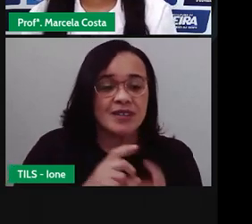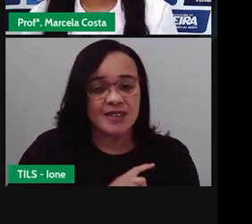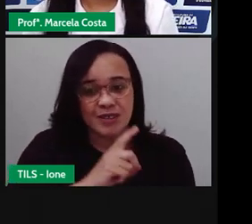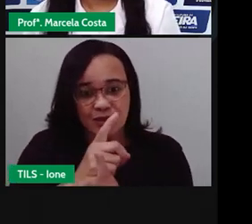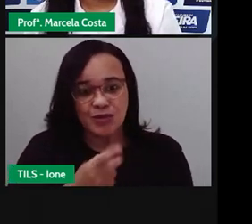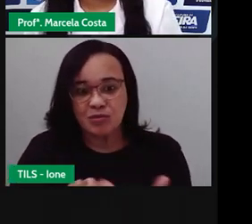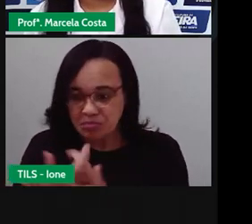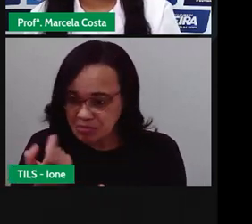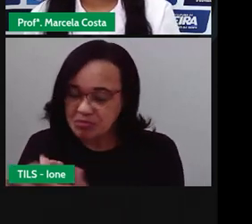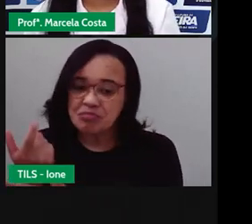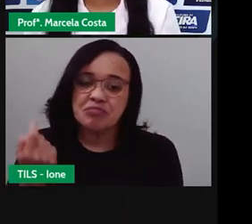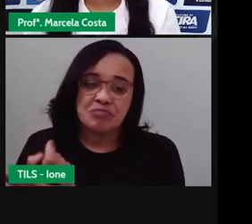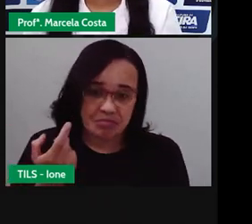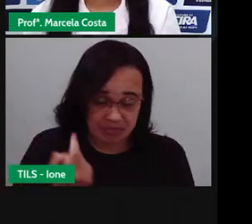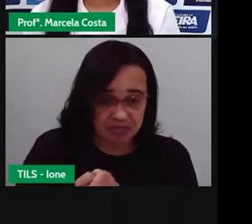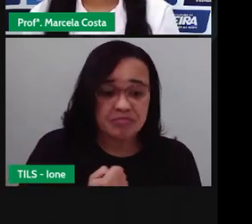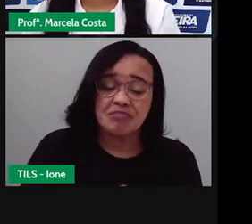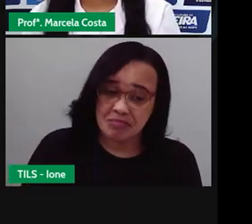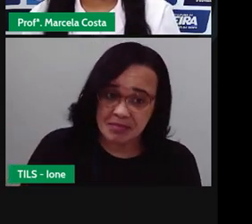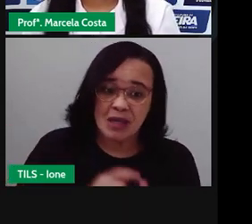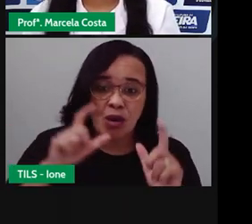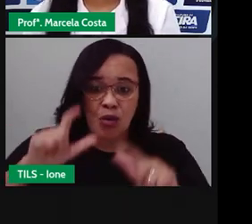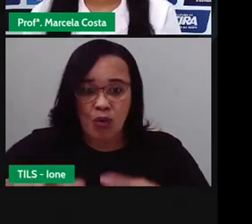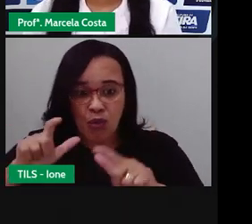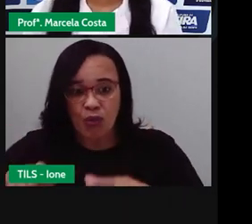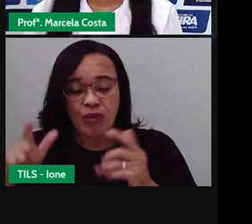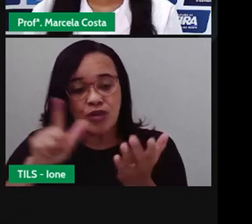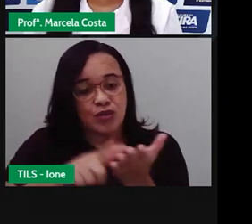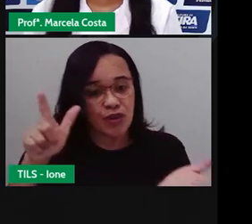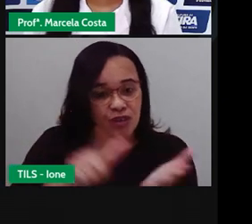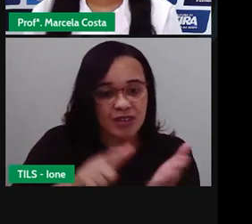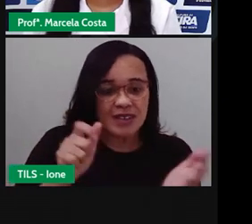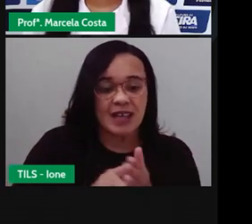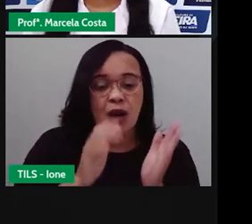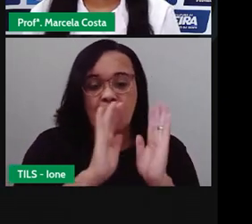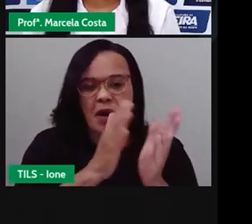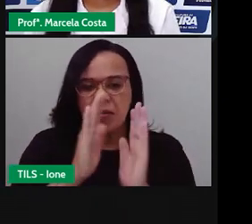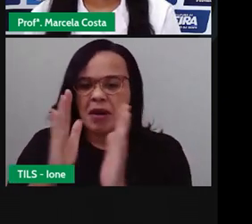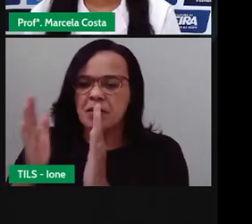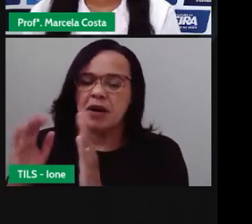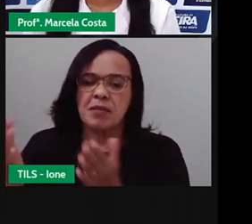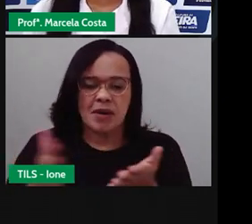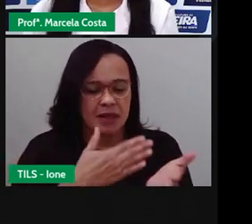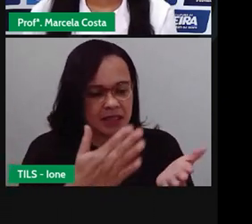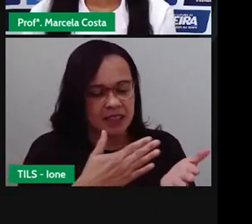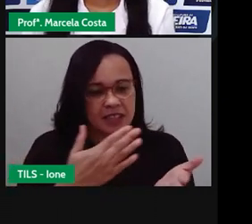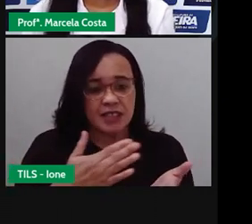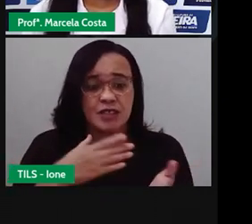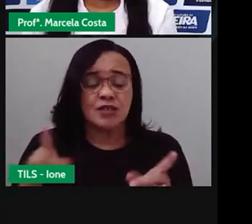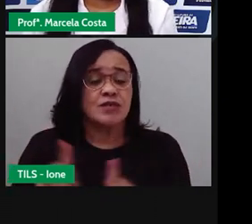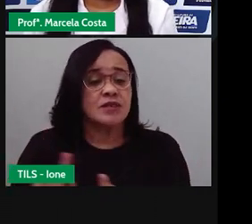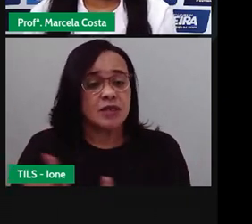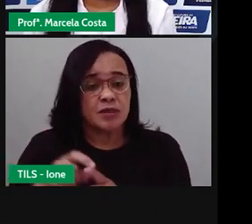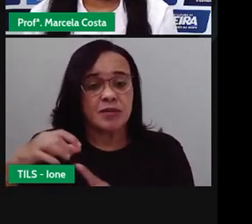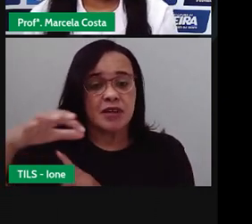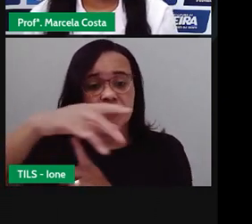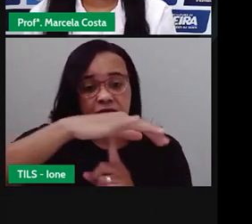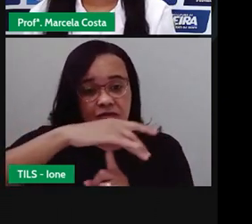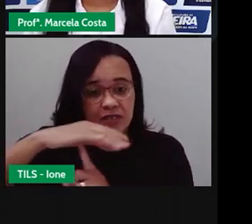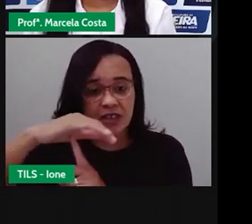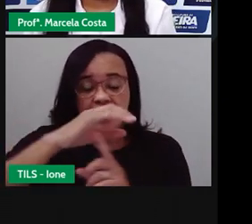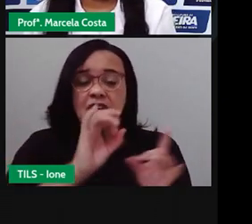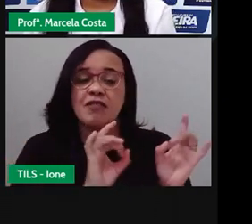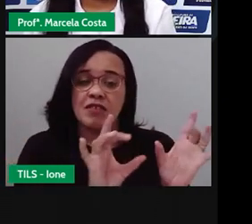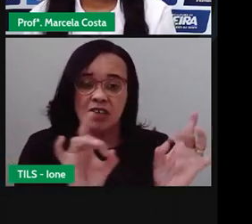bancas de jornal, em feiras, onde se